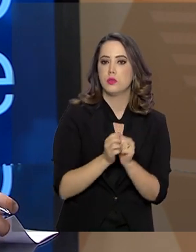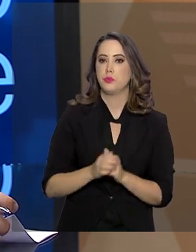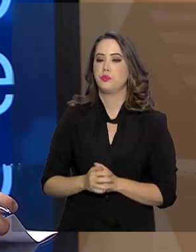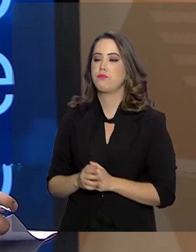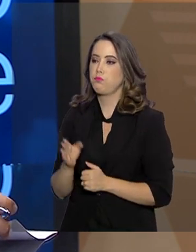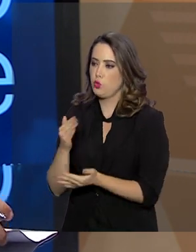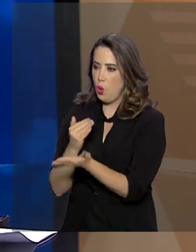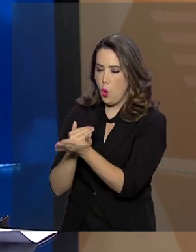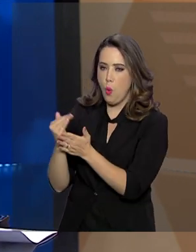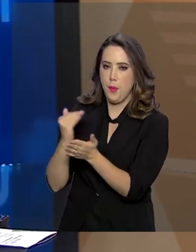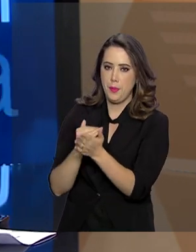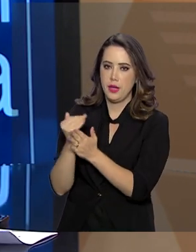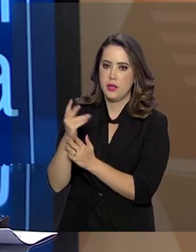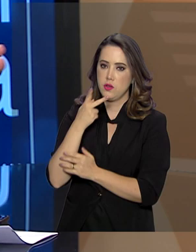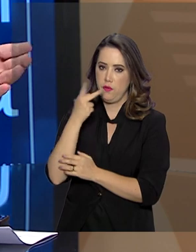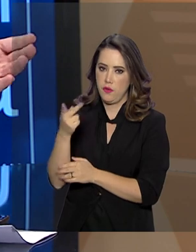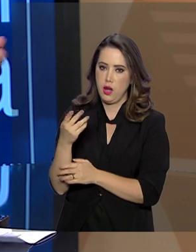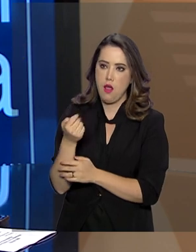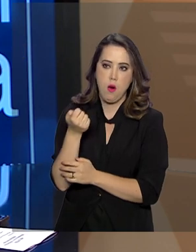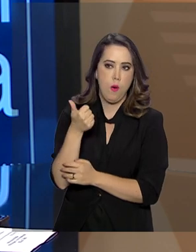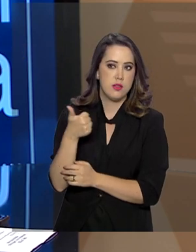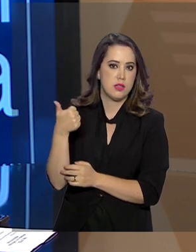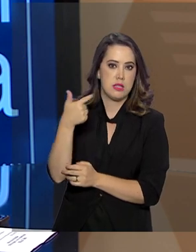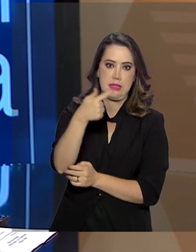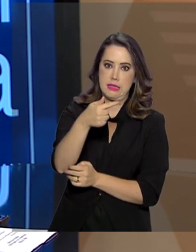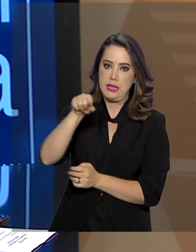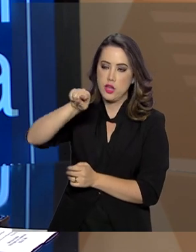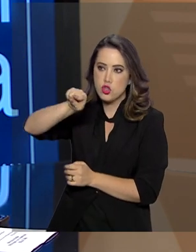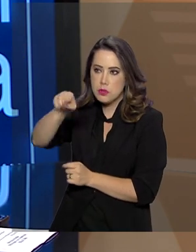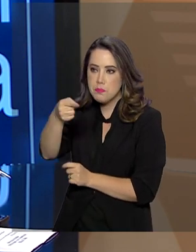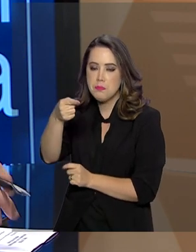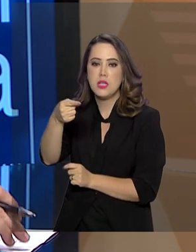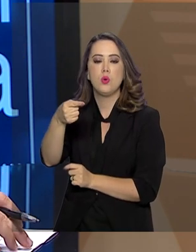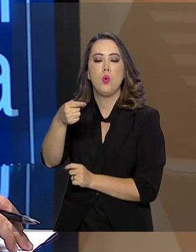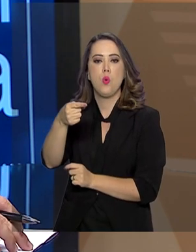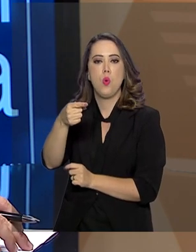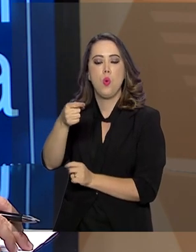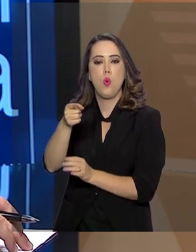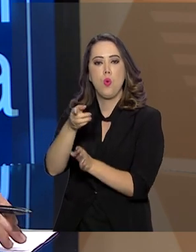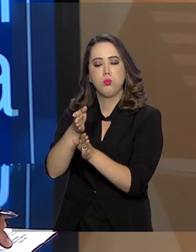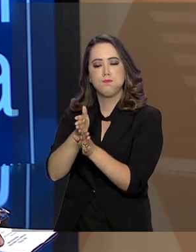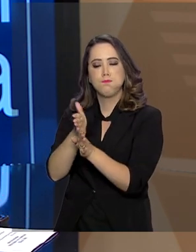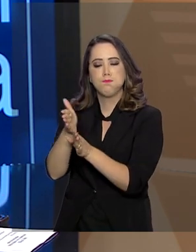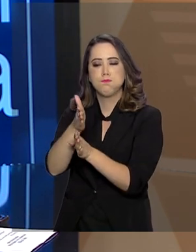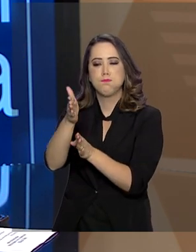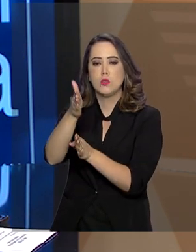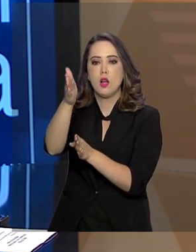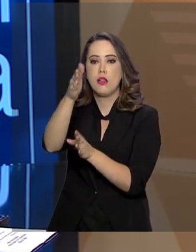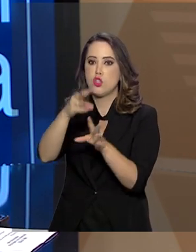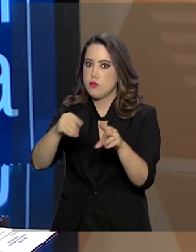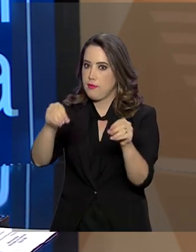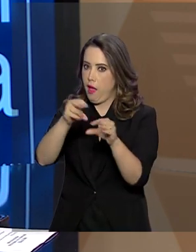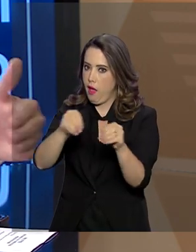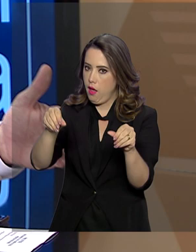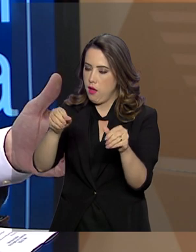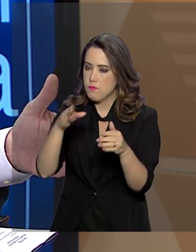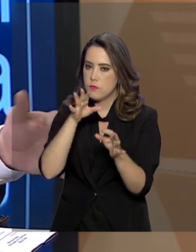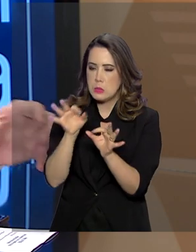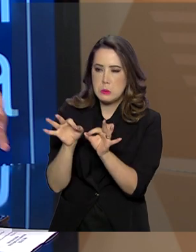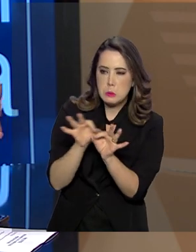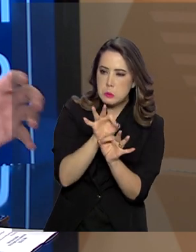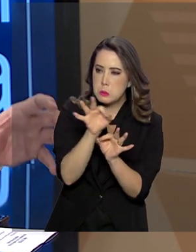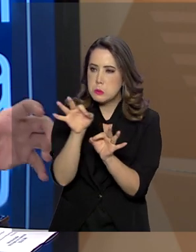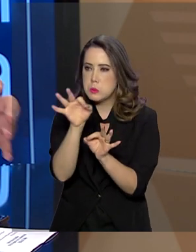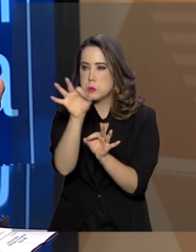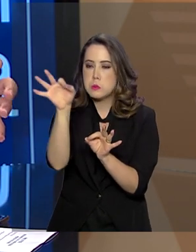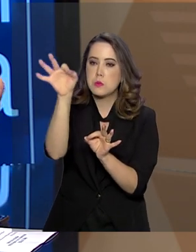citei essa extensão de quase 17 mil quilômetros de fronteiras terrestres brasileiras. Nessa extensão toda,